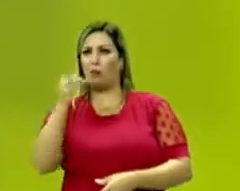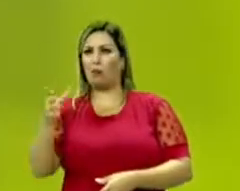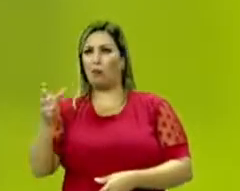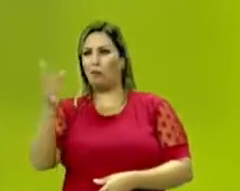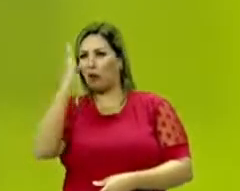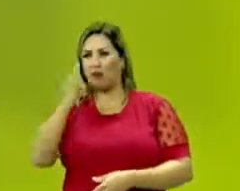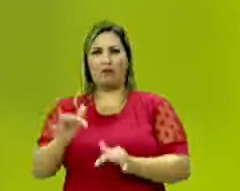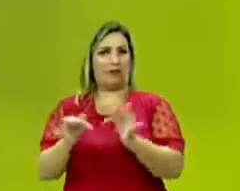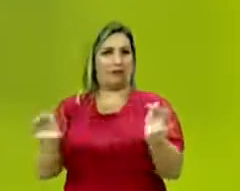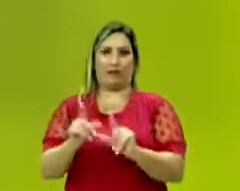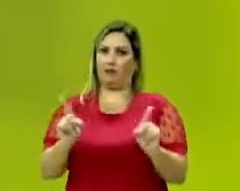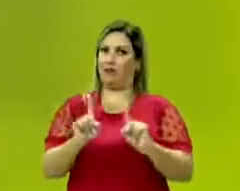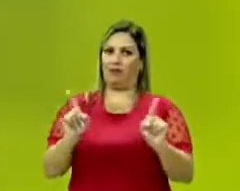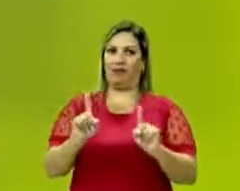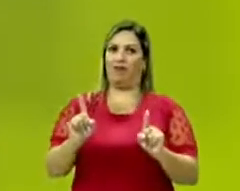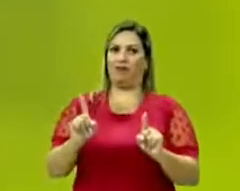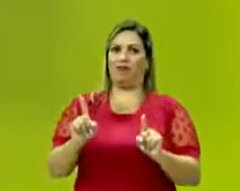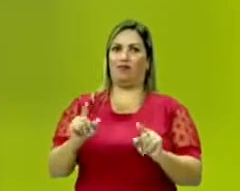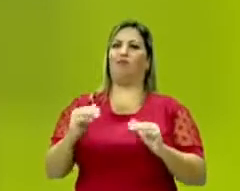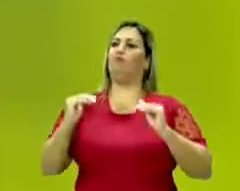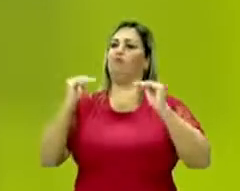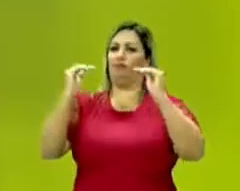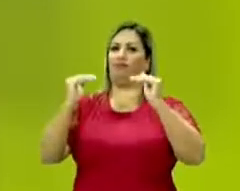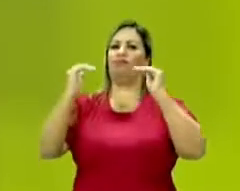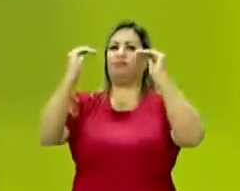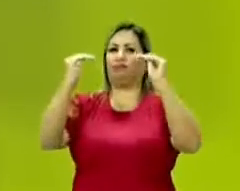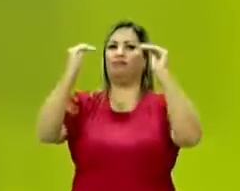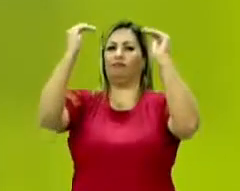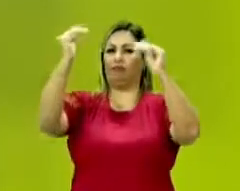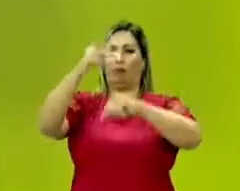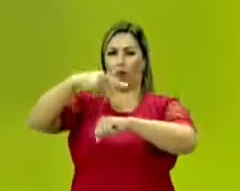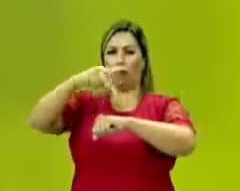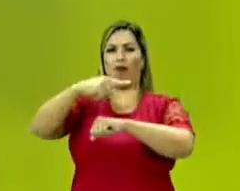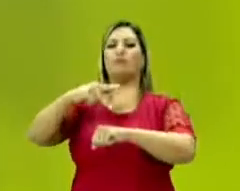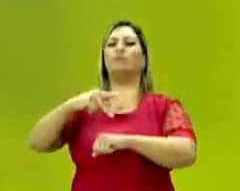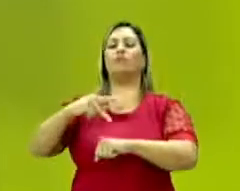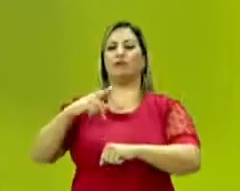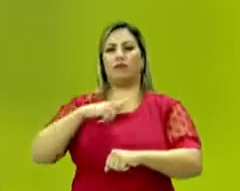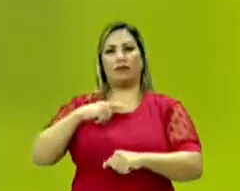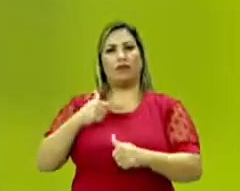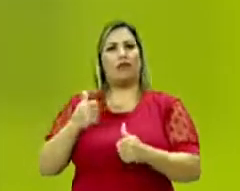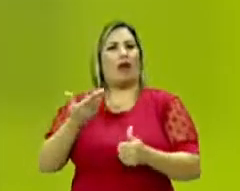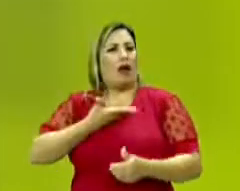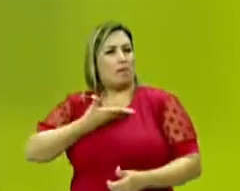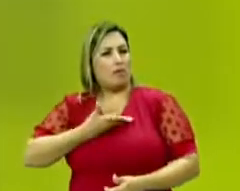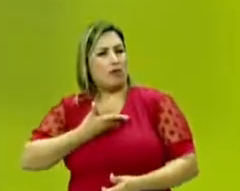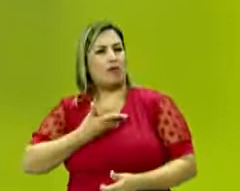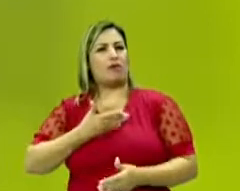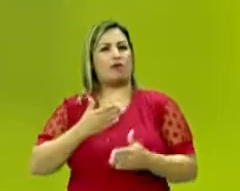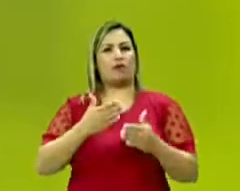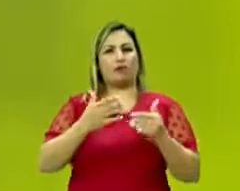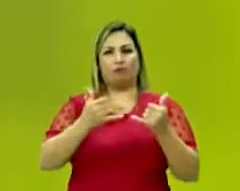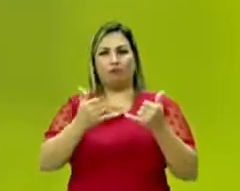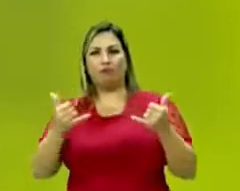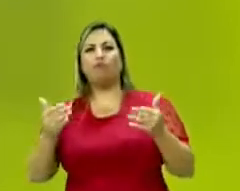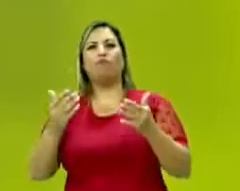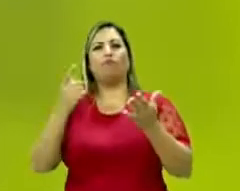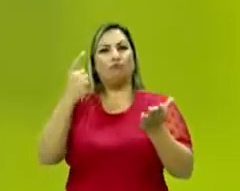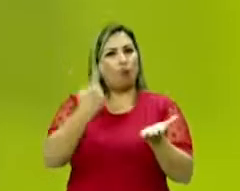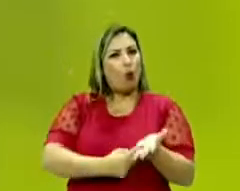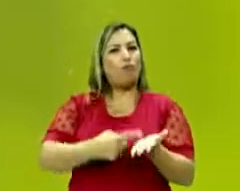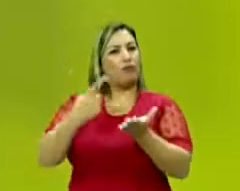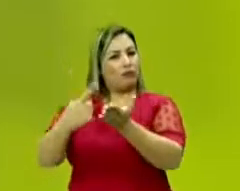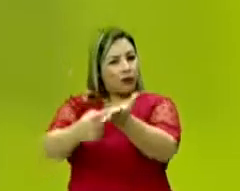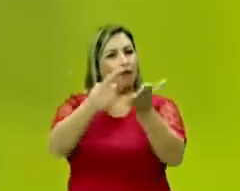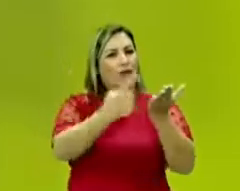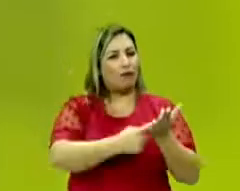colônia de Portugal e sendo elevado a uma nação próxima, amiga, alinhada diplomaticamente